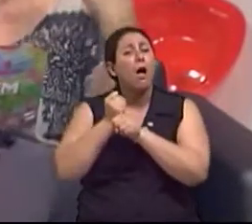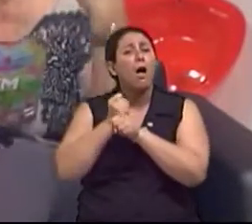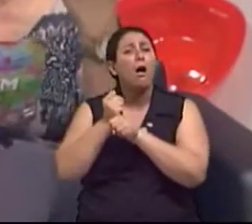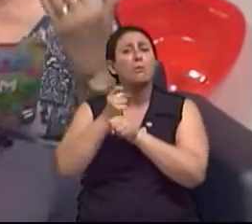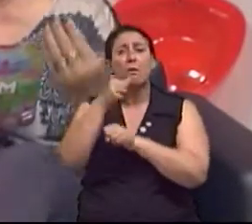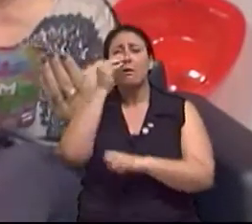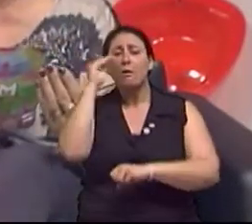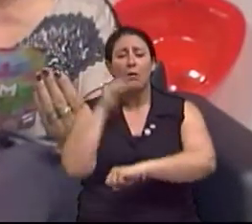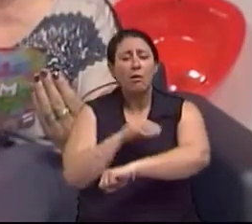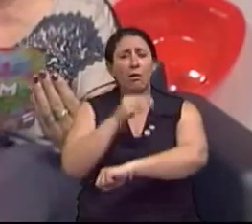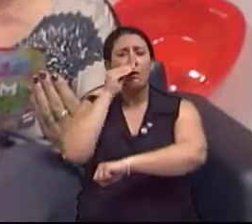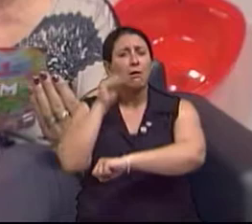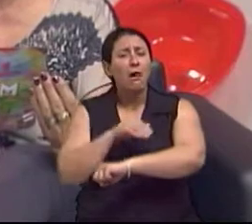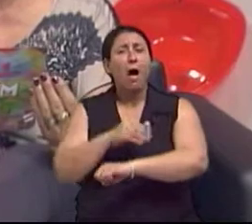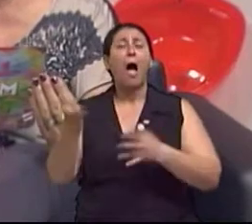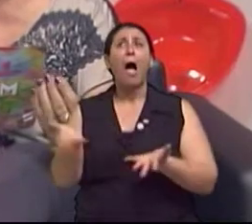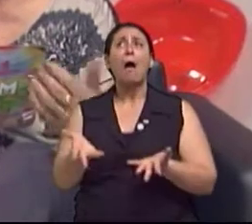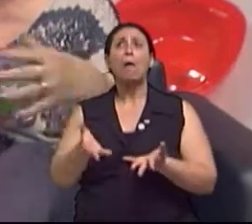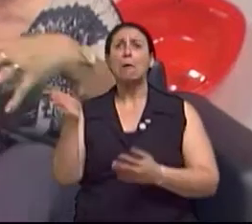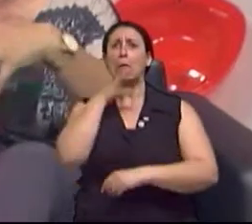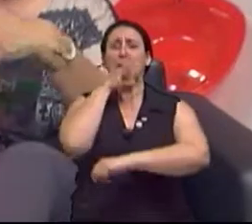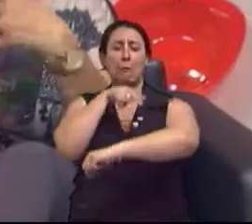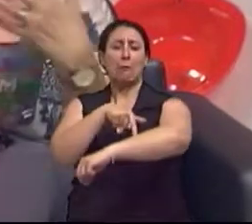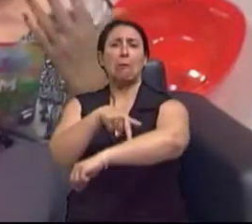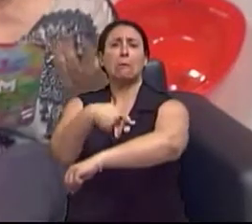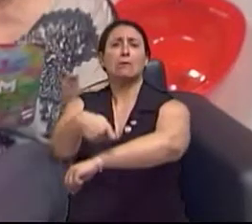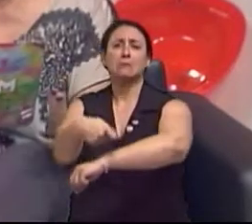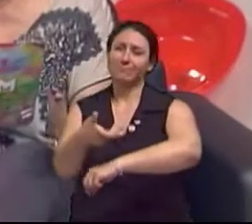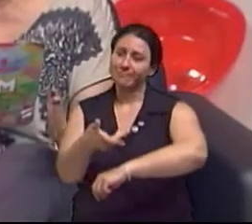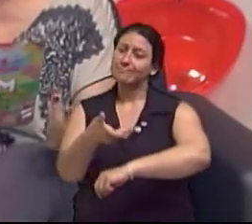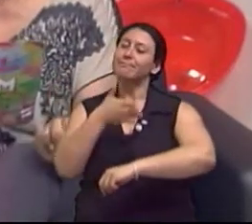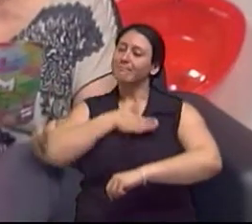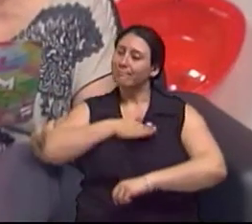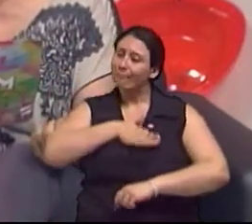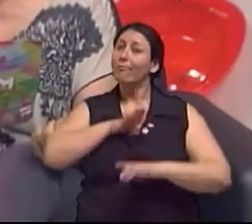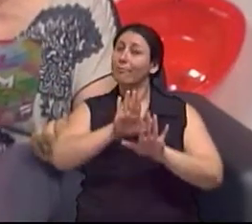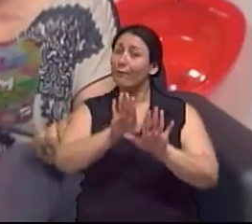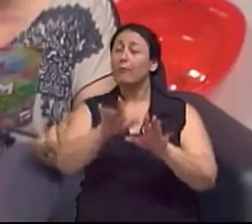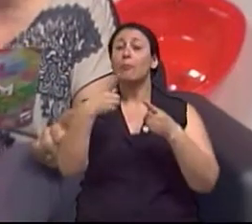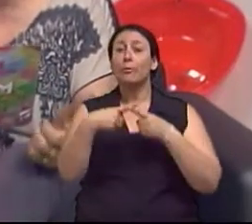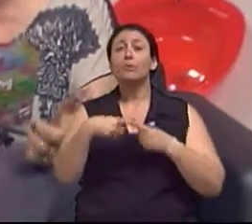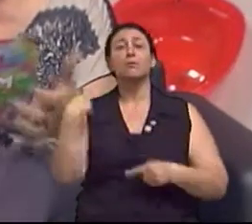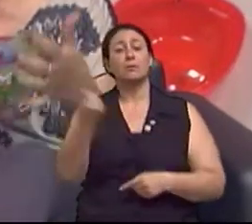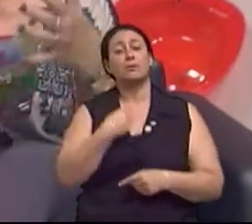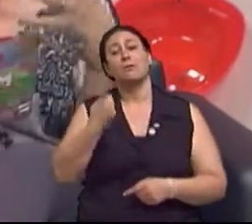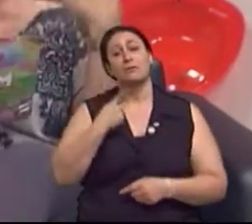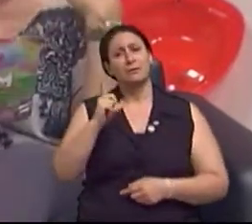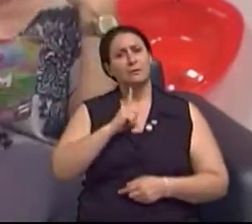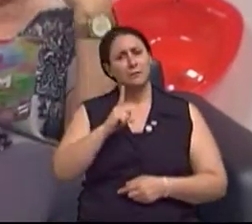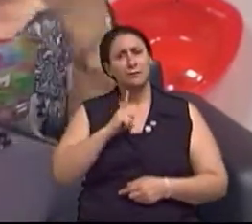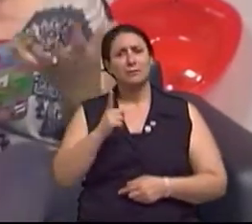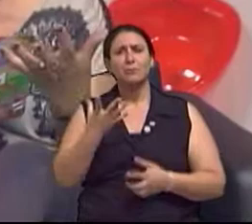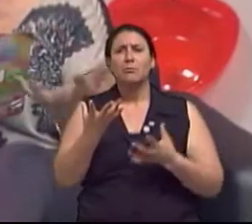tratando mal desta pele, né? De várias formas a gente atinge muito